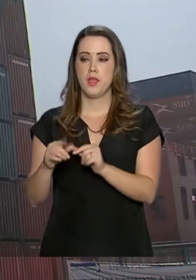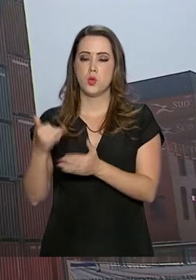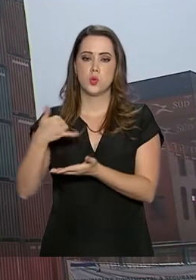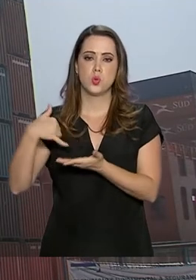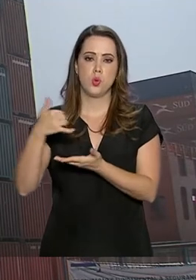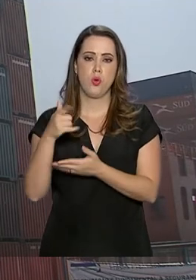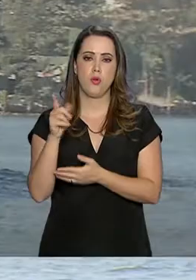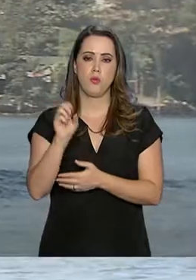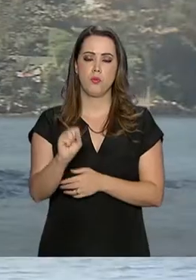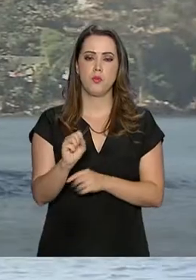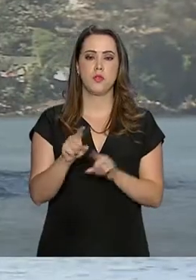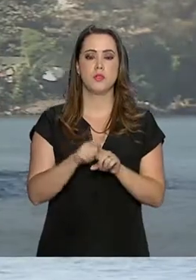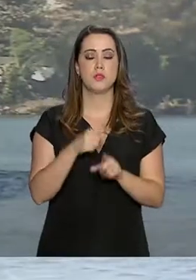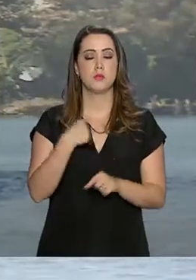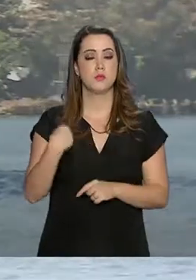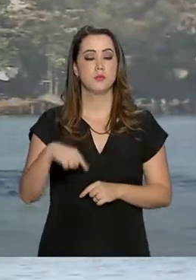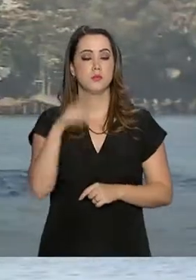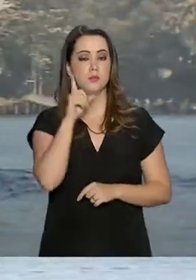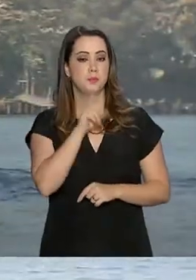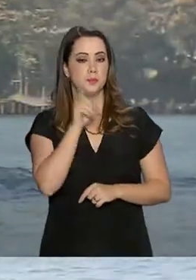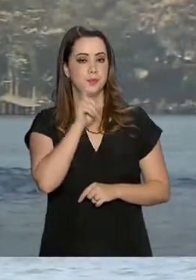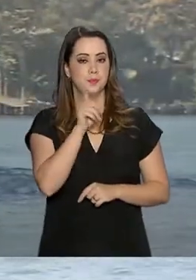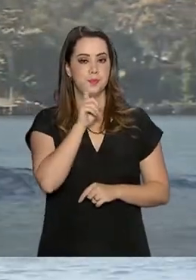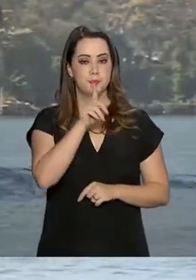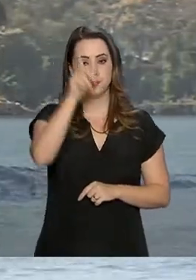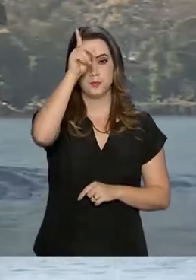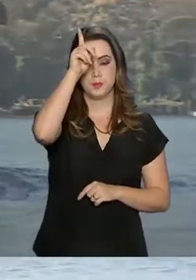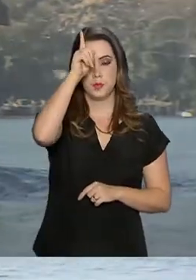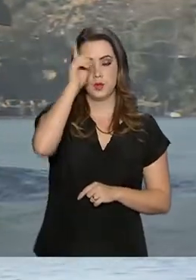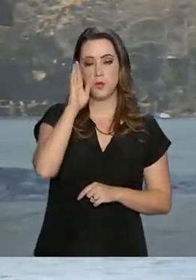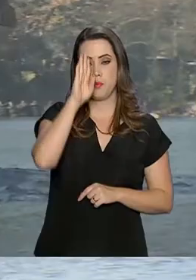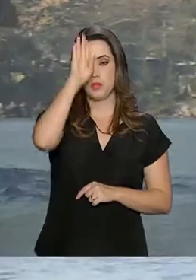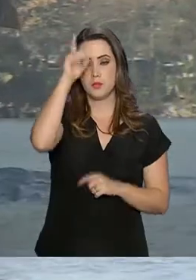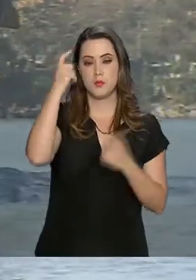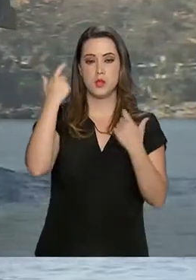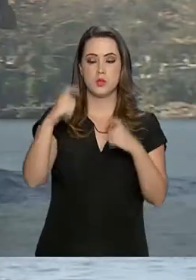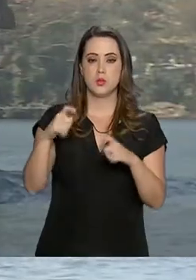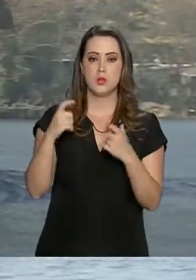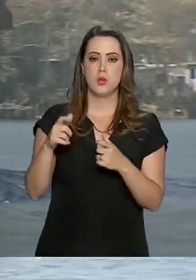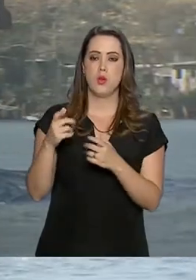gás natural. China, Estados Unidos e Alemanha foram os principais mercados fornecedores.